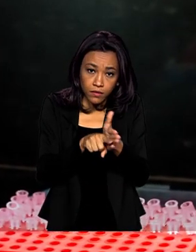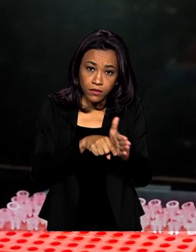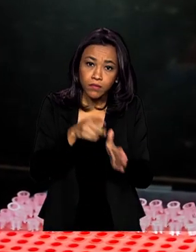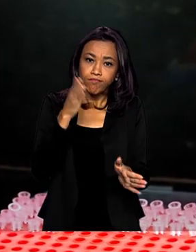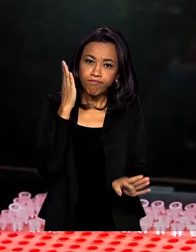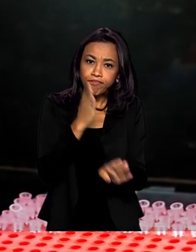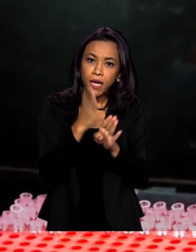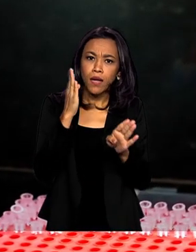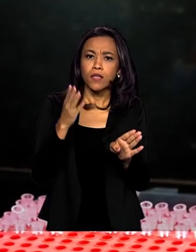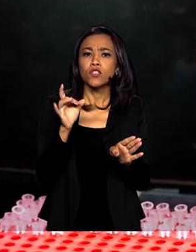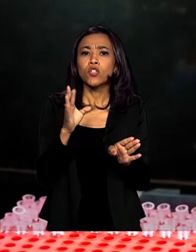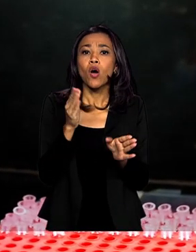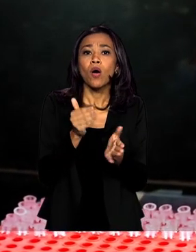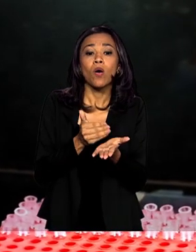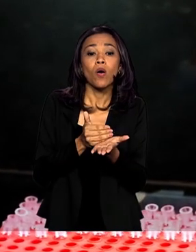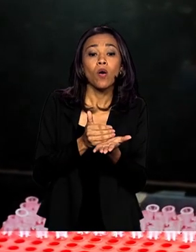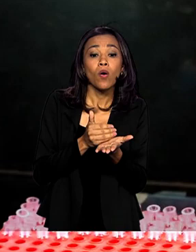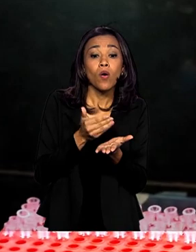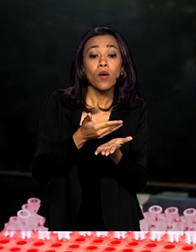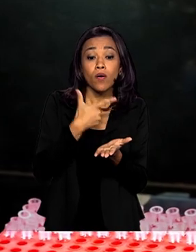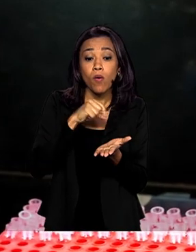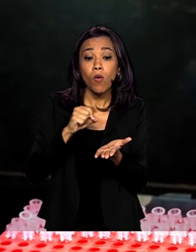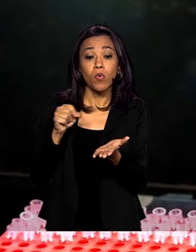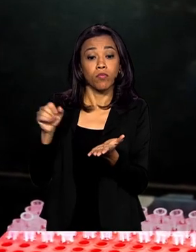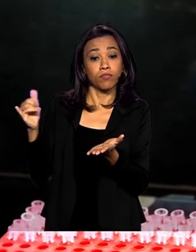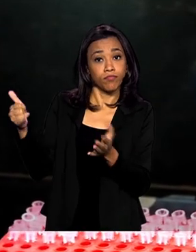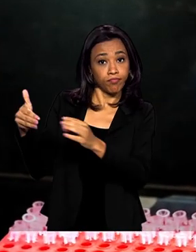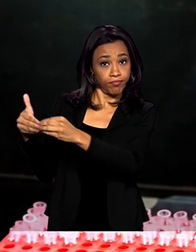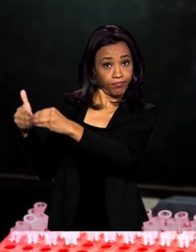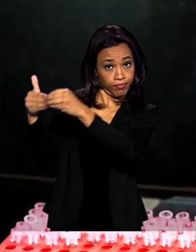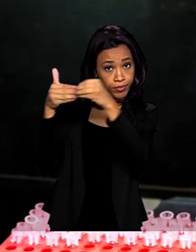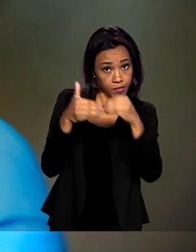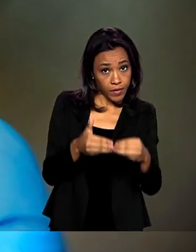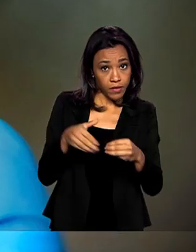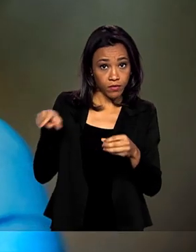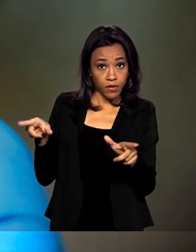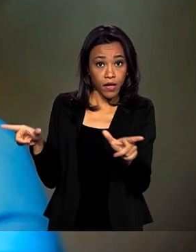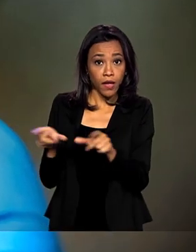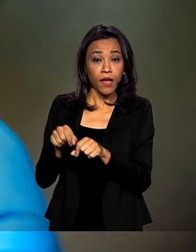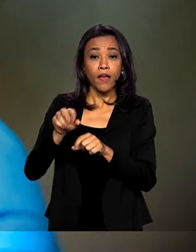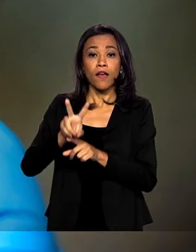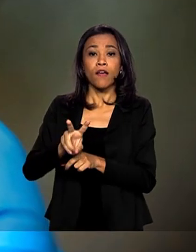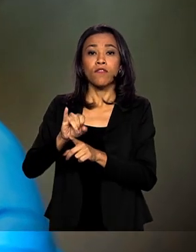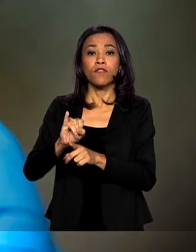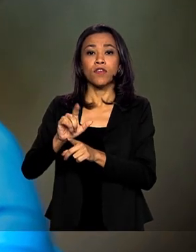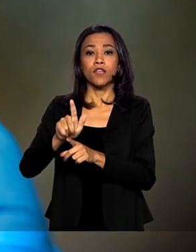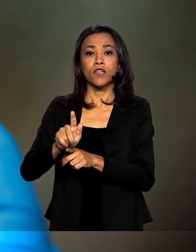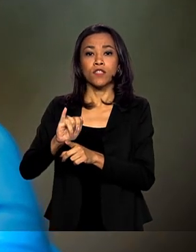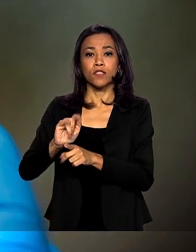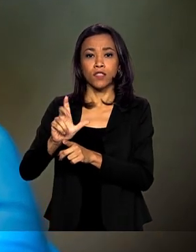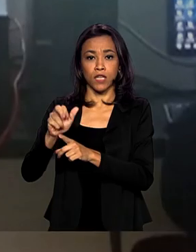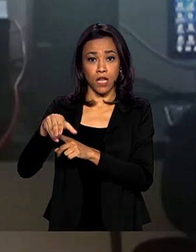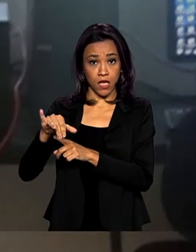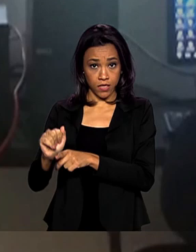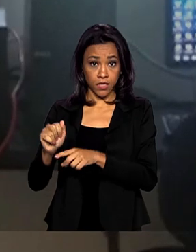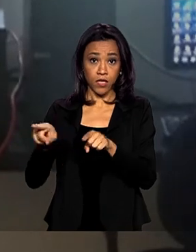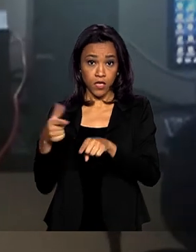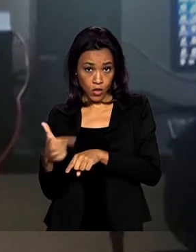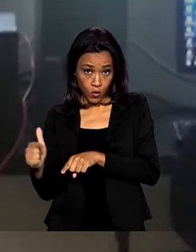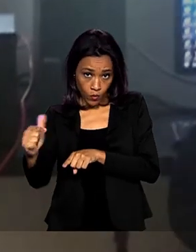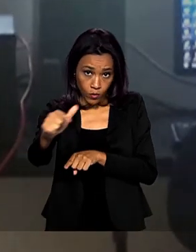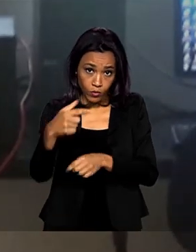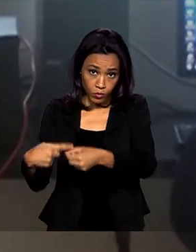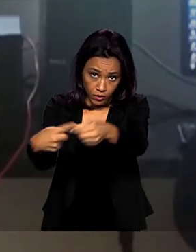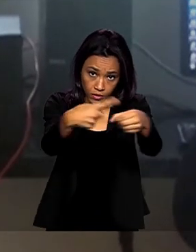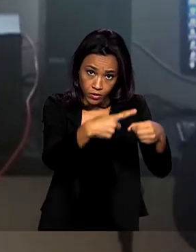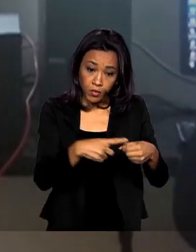serão feitos a partir do encaminhamento da Vigilância Sanitária de Foz do Iguaçu e de municípios da região. O hospital conta ainda